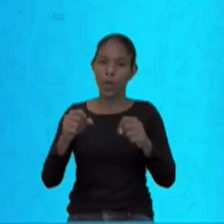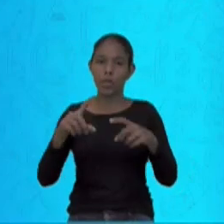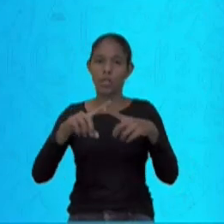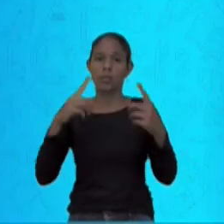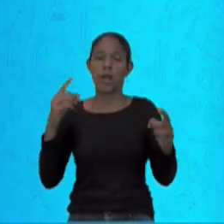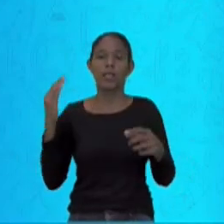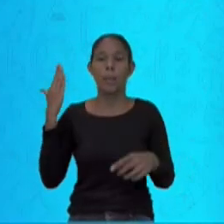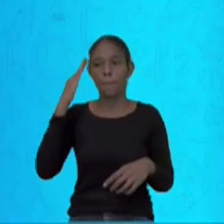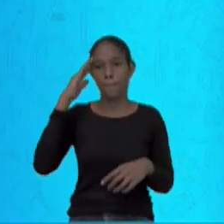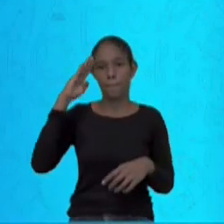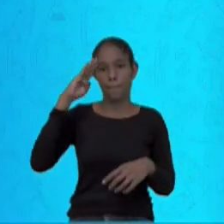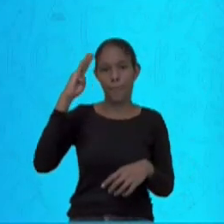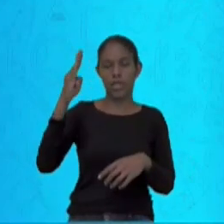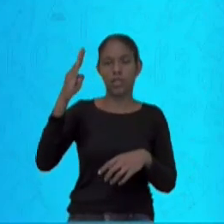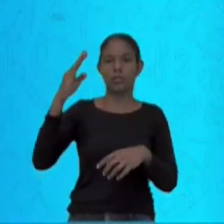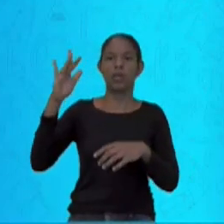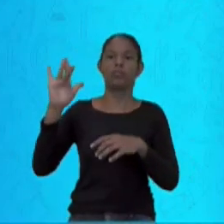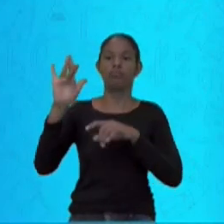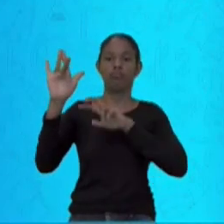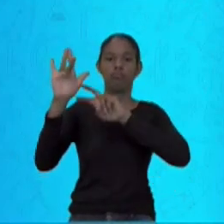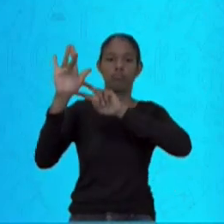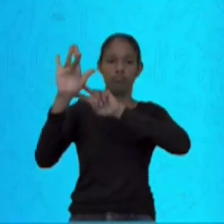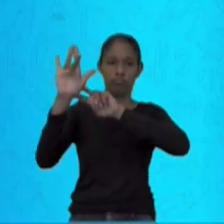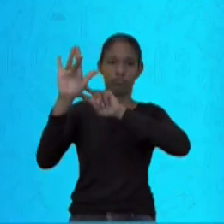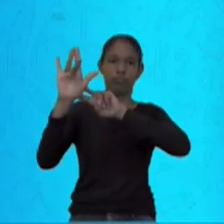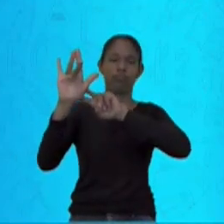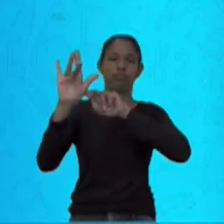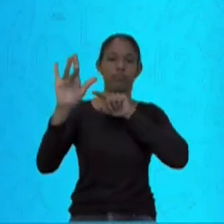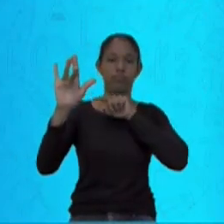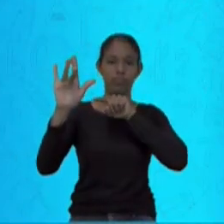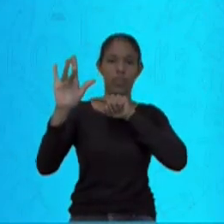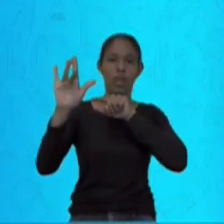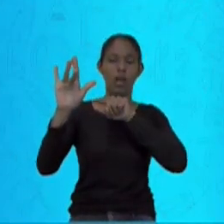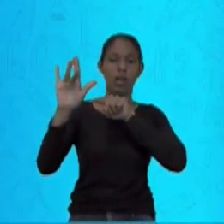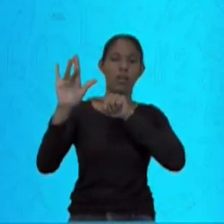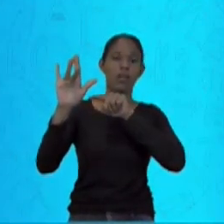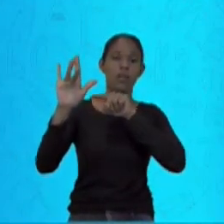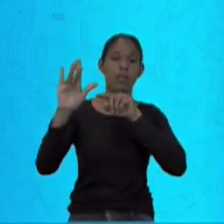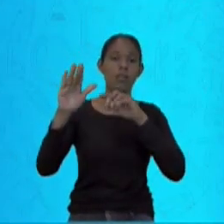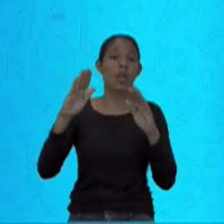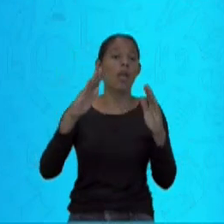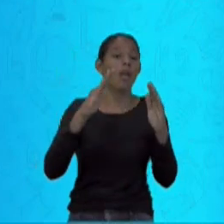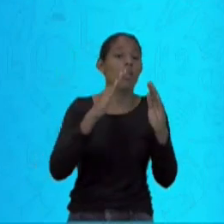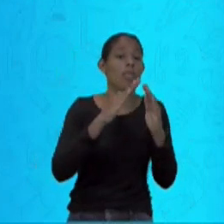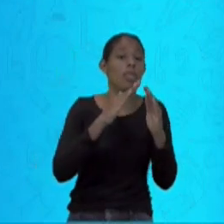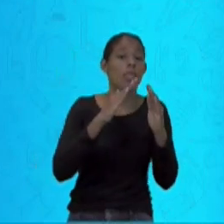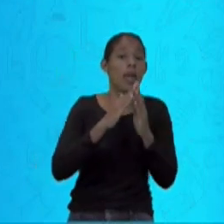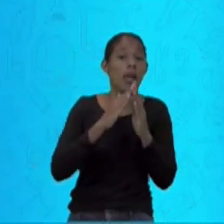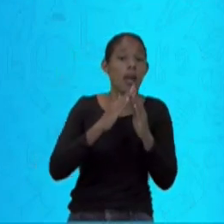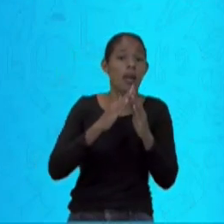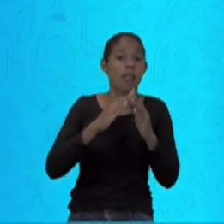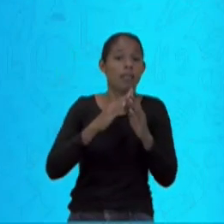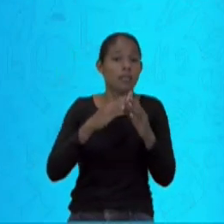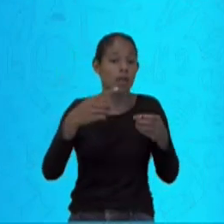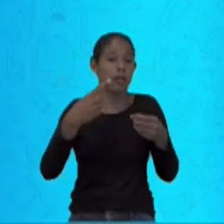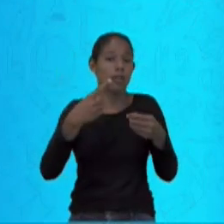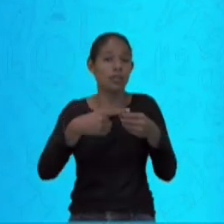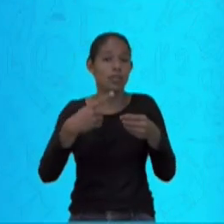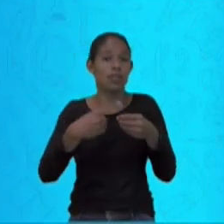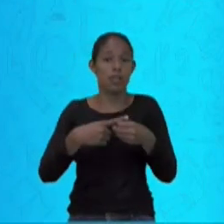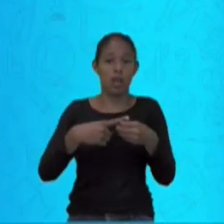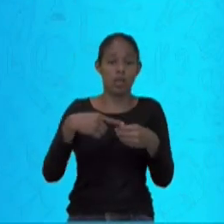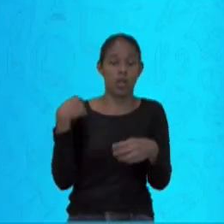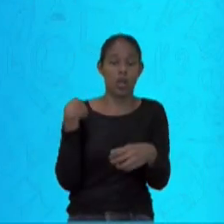no meio urbano, por isso ele fica pere-domiciliar. Resumindo, temos que tomar cuidado com os sintomas e fazer a